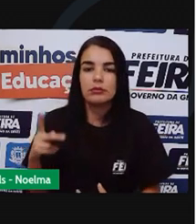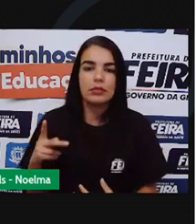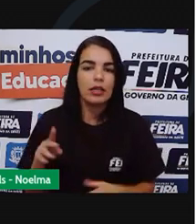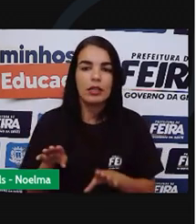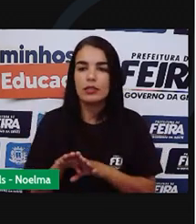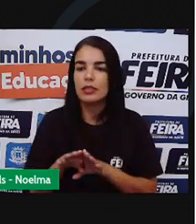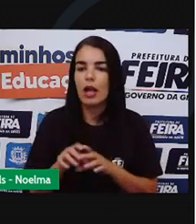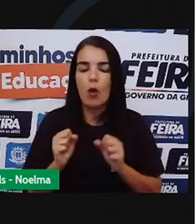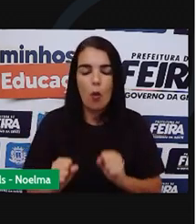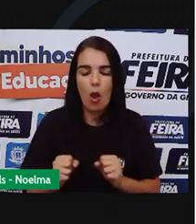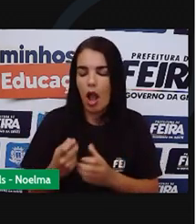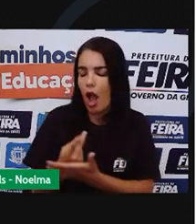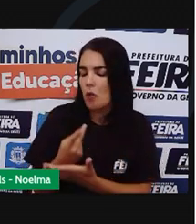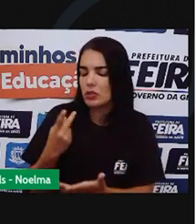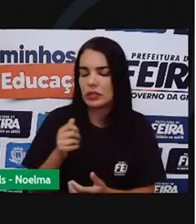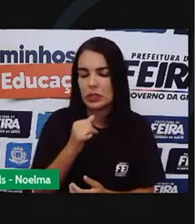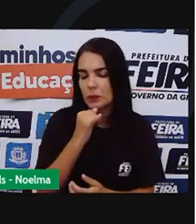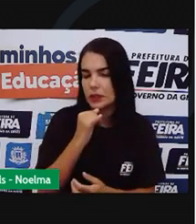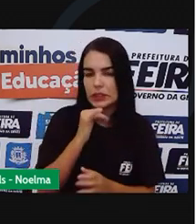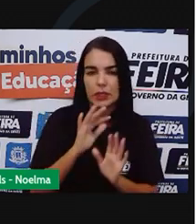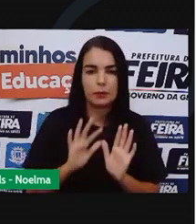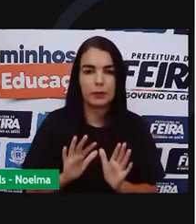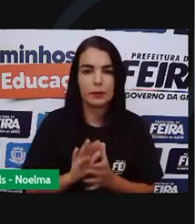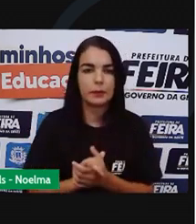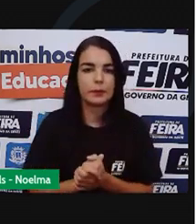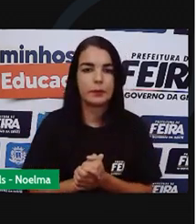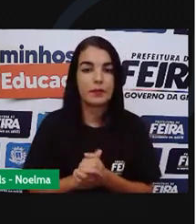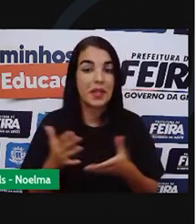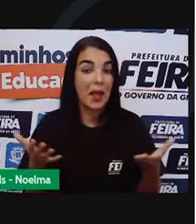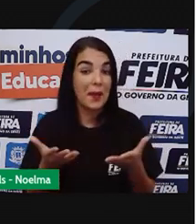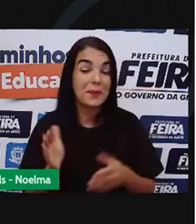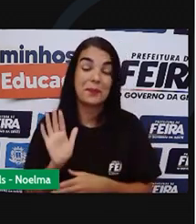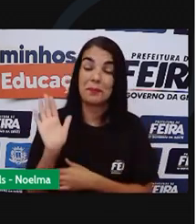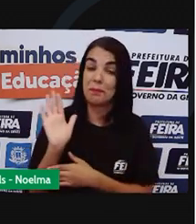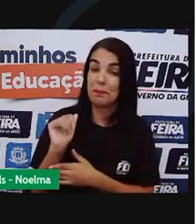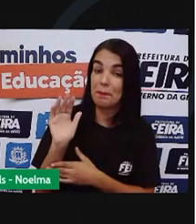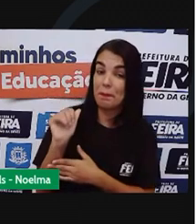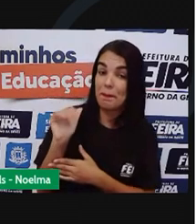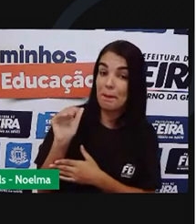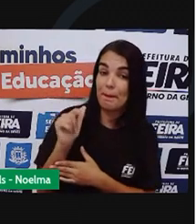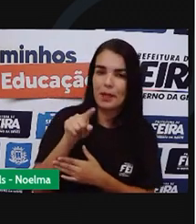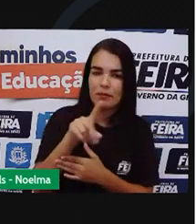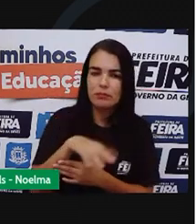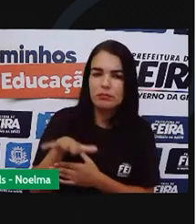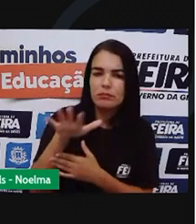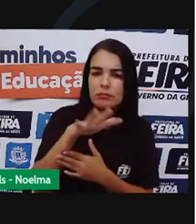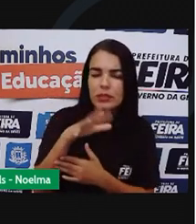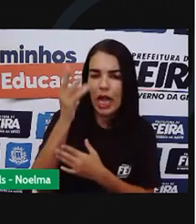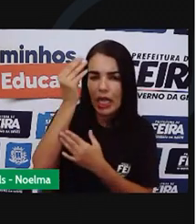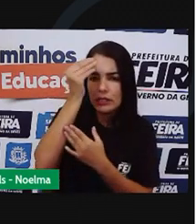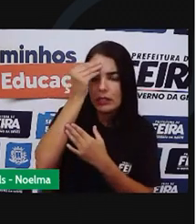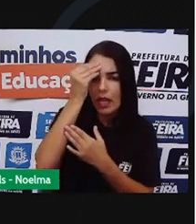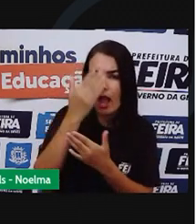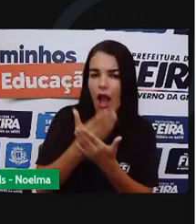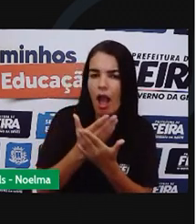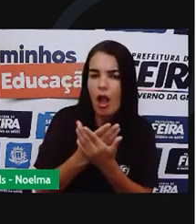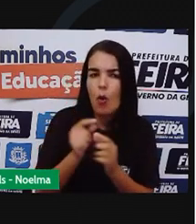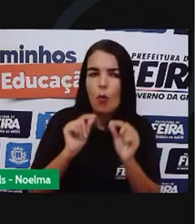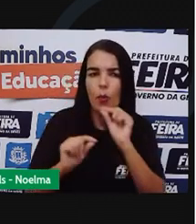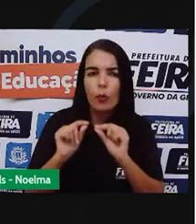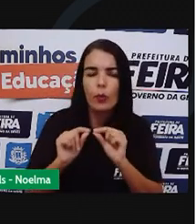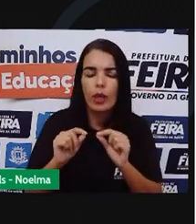algo Que lhe aconteceu Por exemplo Bom Eu vou ficando por aqui Espero que você tenha Entendido essa aula Entendido em que